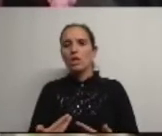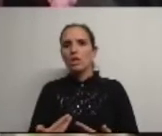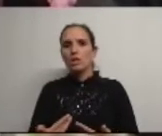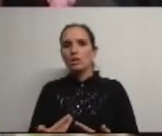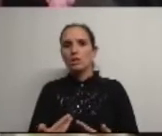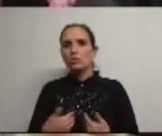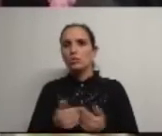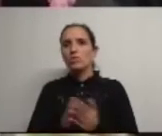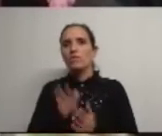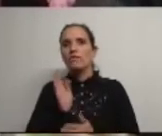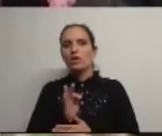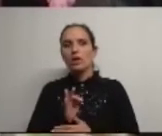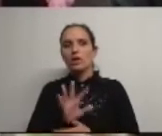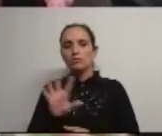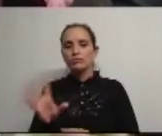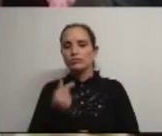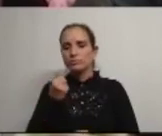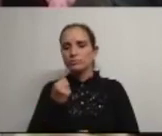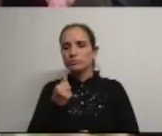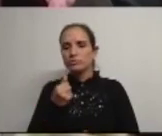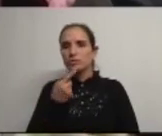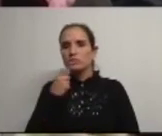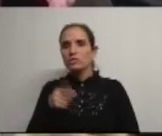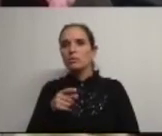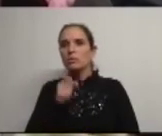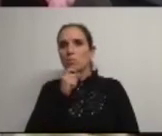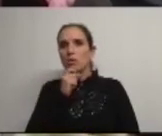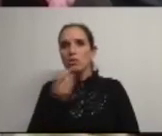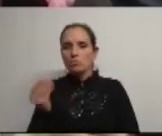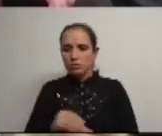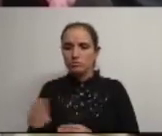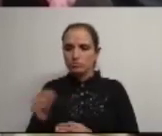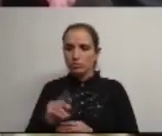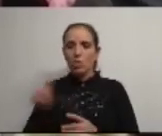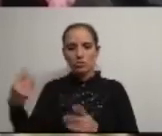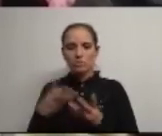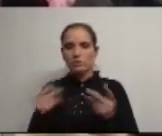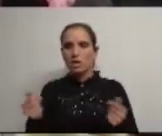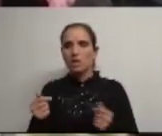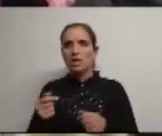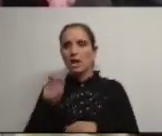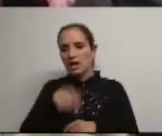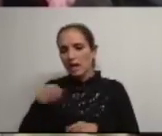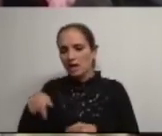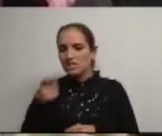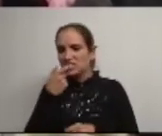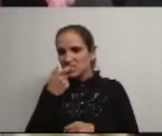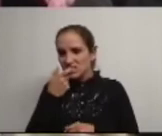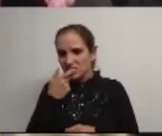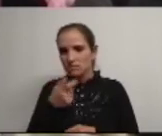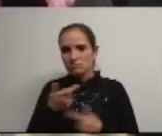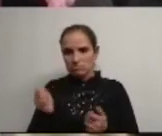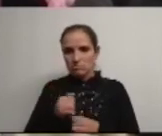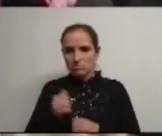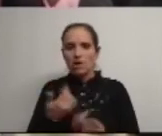tudo o que é ferro voa e como tal podemos pôr outros tipos de materiais mas grelhas pedra sim exatamente